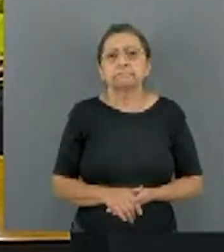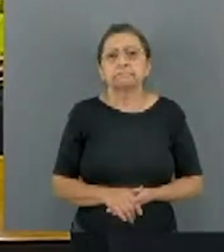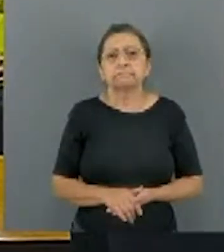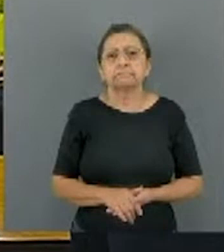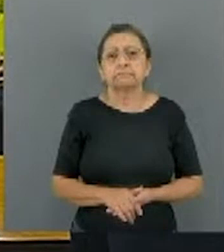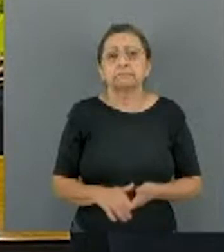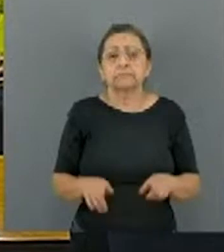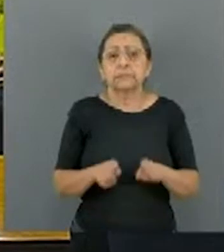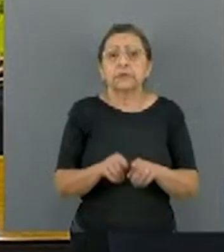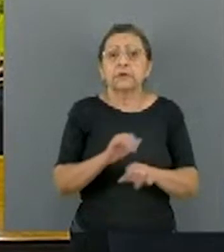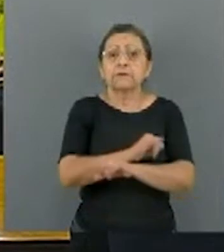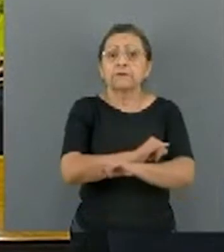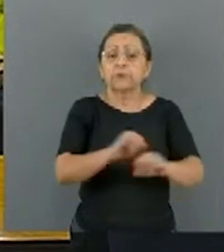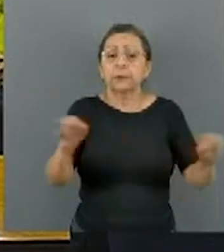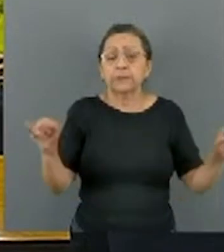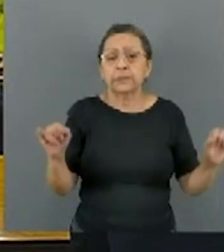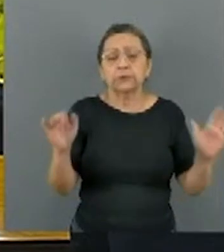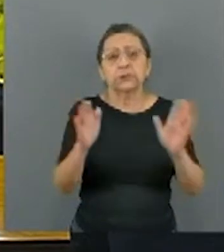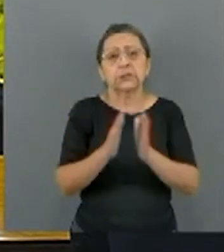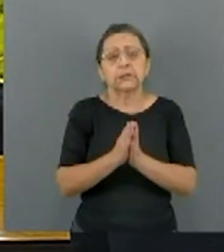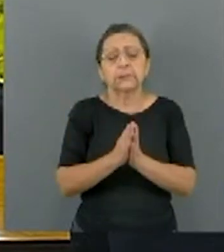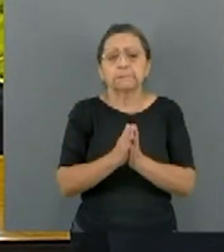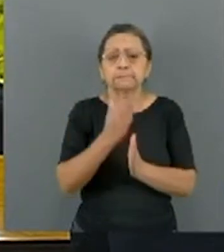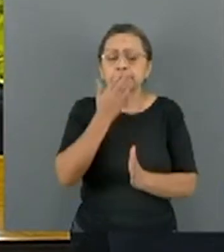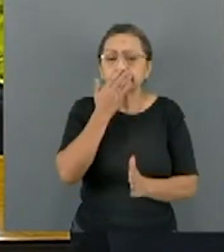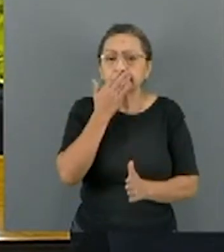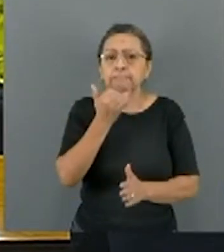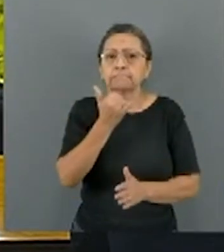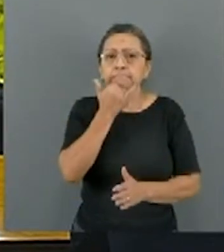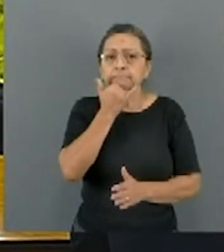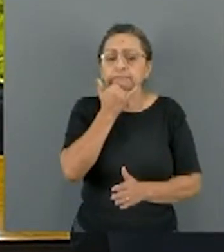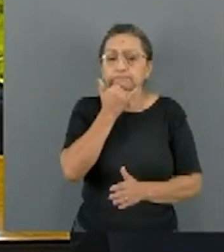falecimento da Rita Lee.